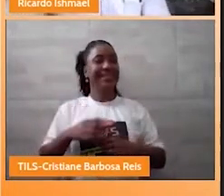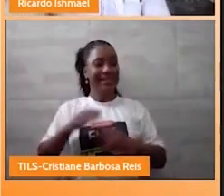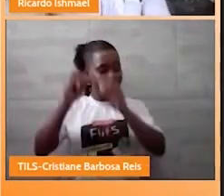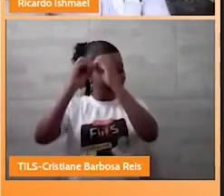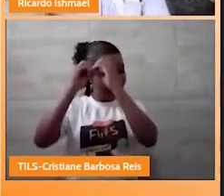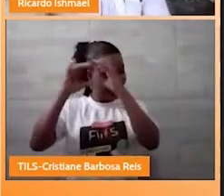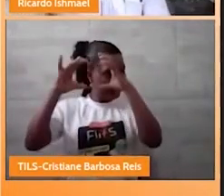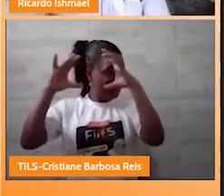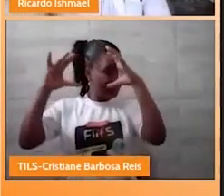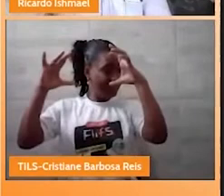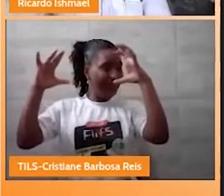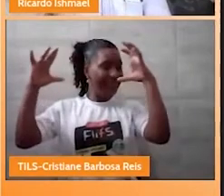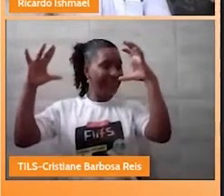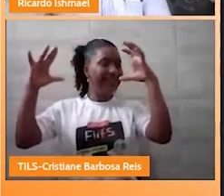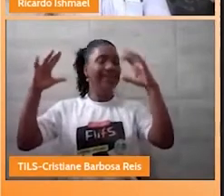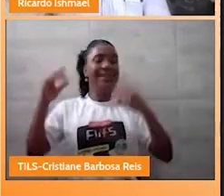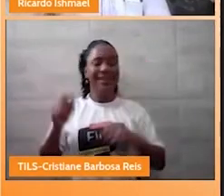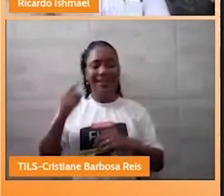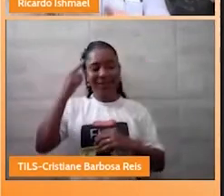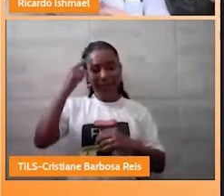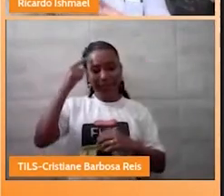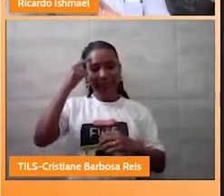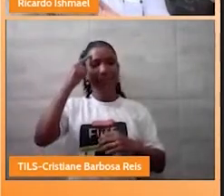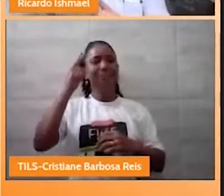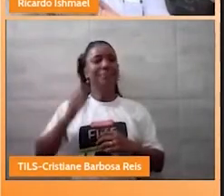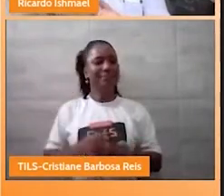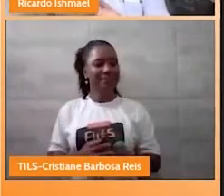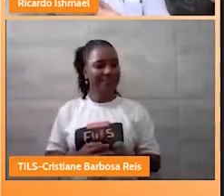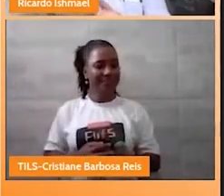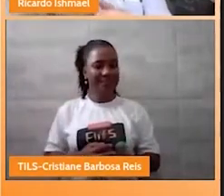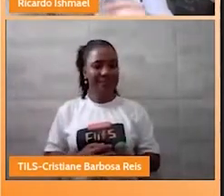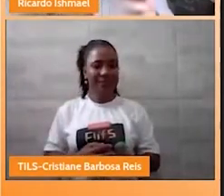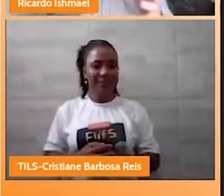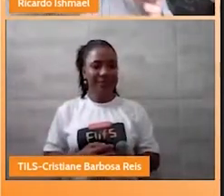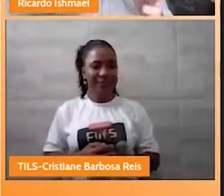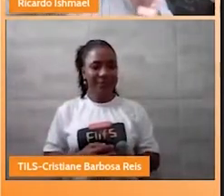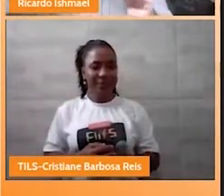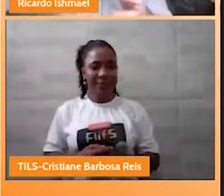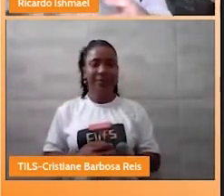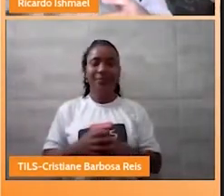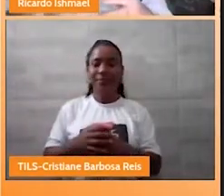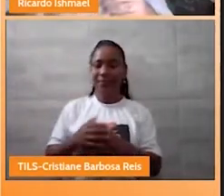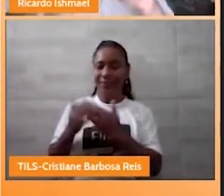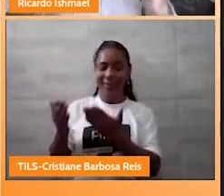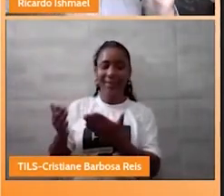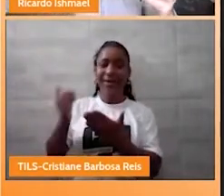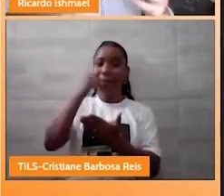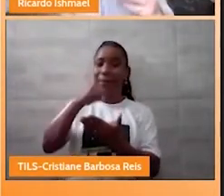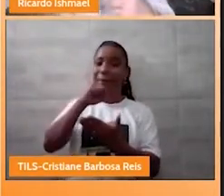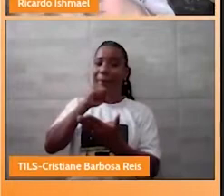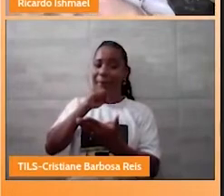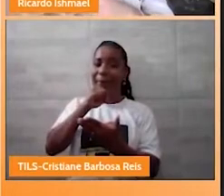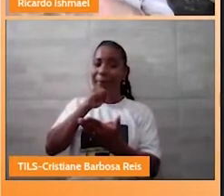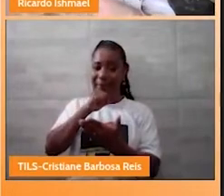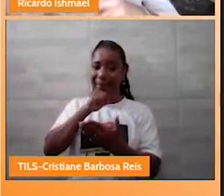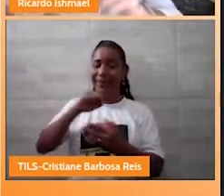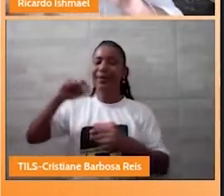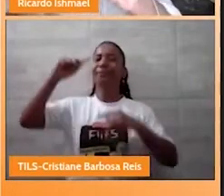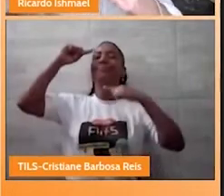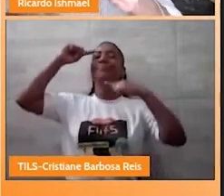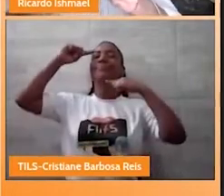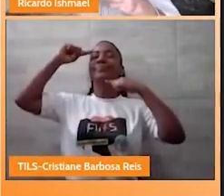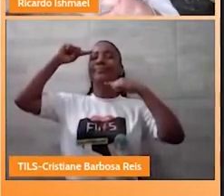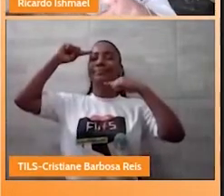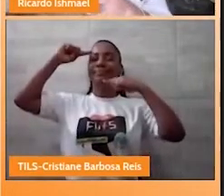de uma criança. E ela, inclusive, transforma a mãe e o pai em rainha e em rei.